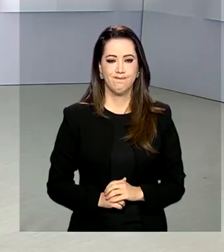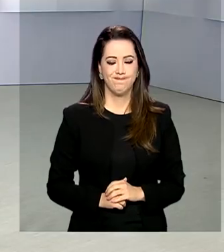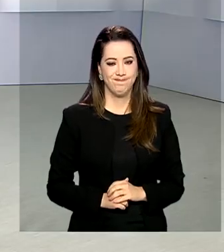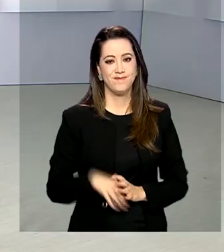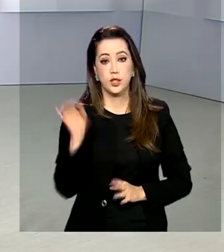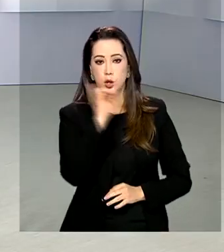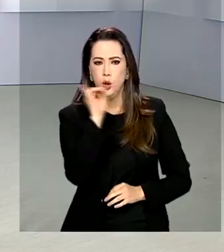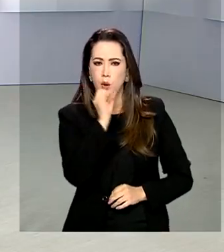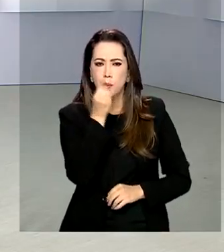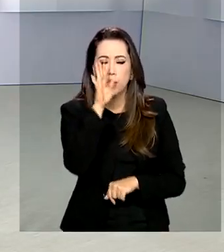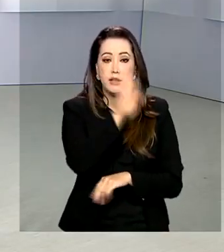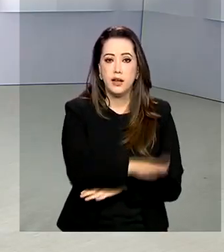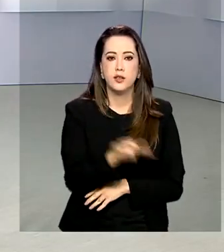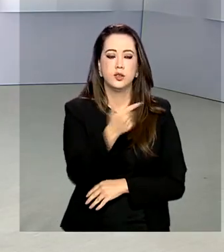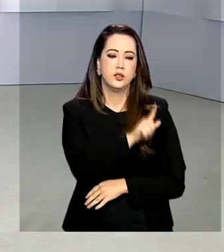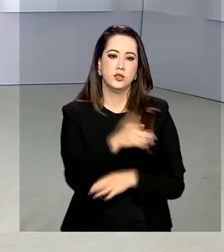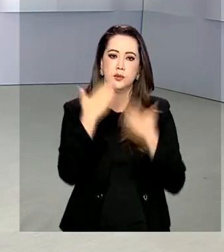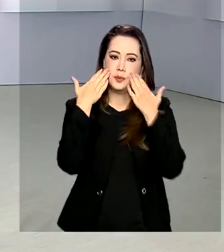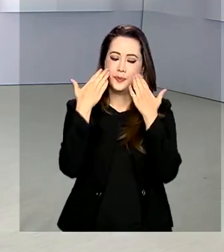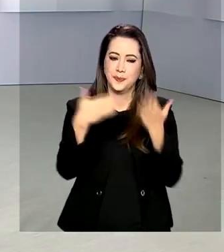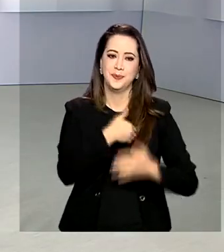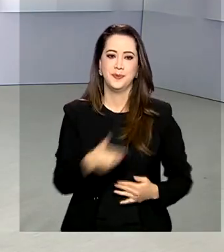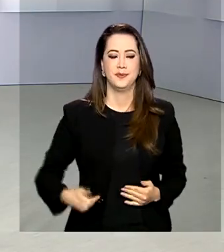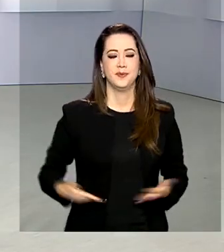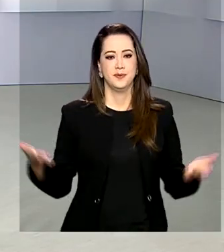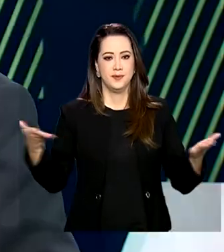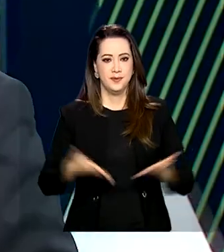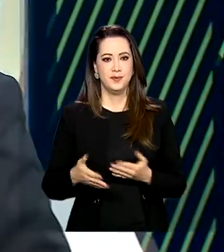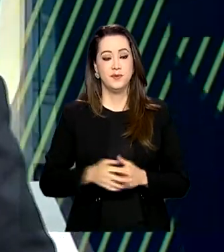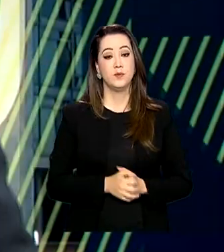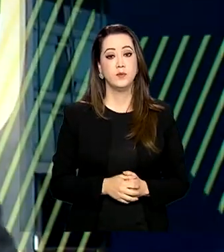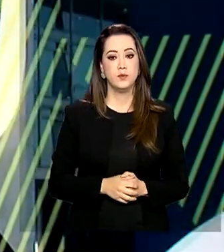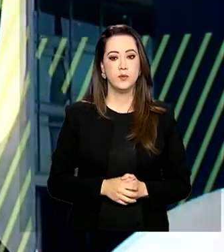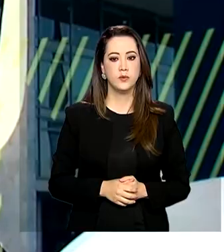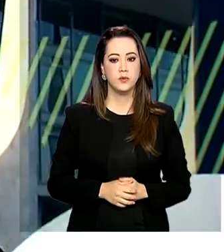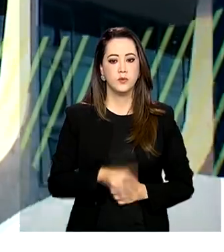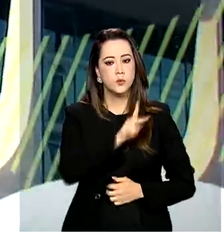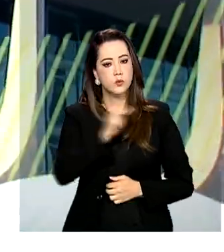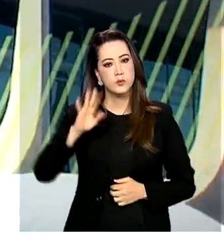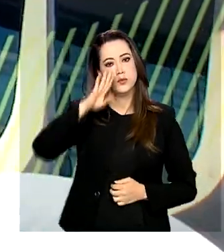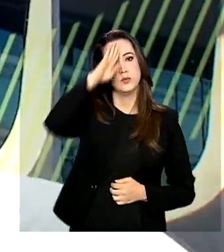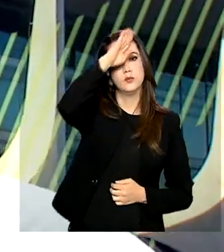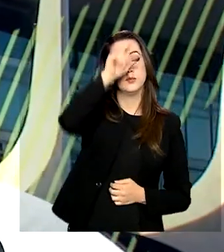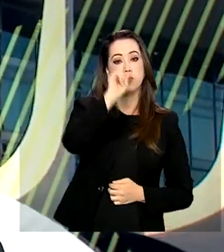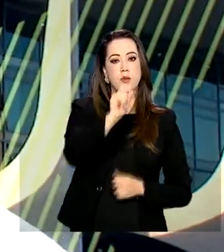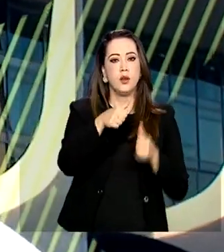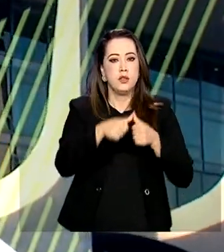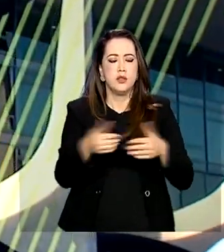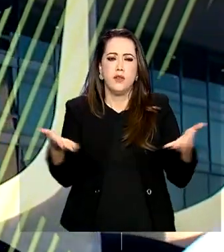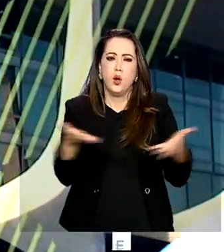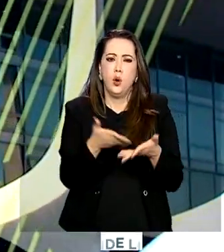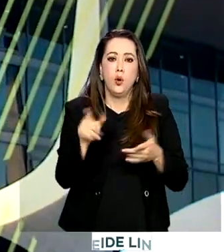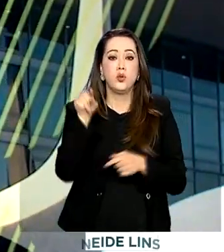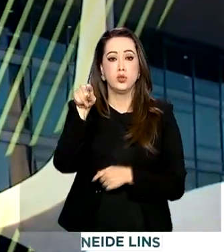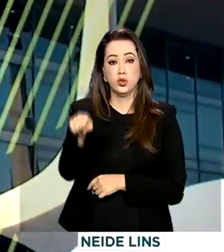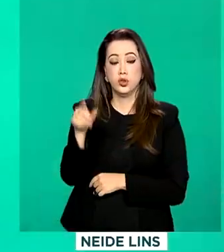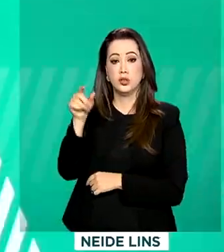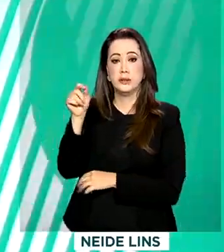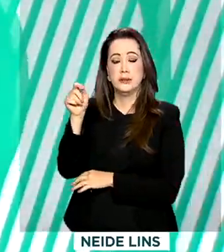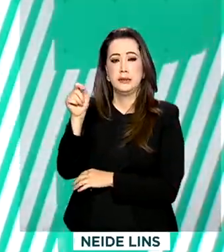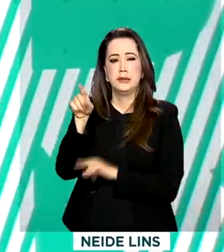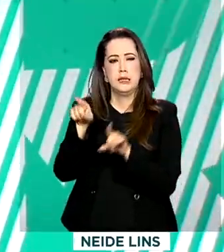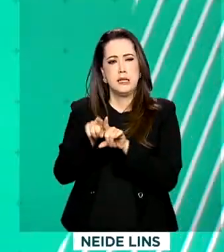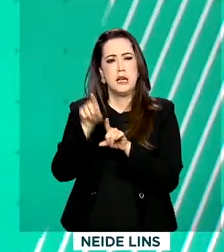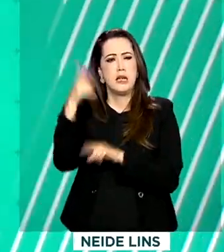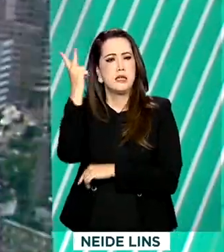Olá, boa tarde. Estamos de volta com o Governo Agora. O presidente Jair Bolsonaro esteve hoje na Baixada Santista.